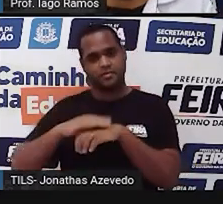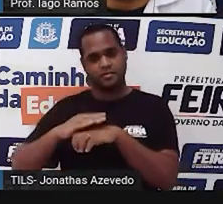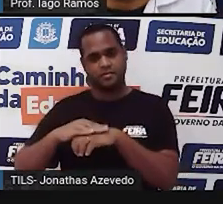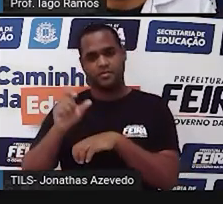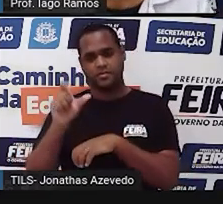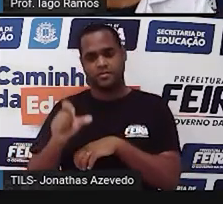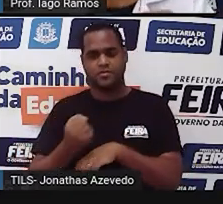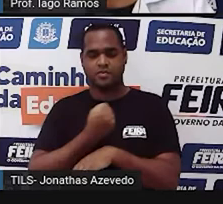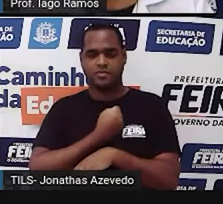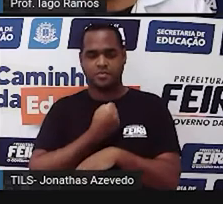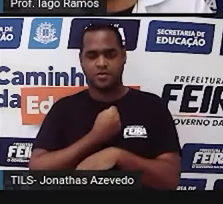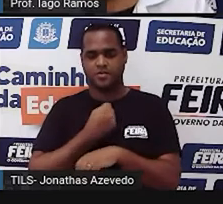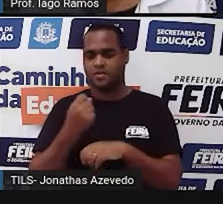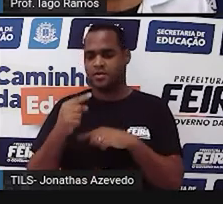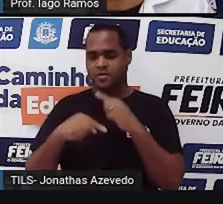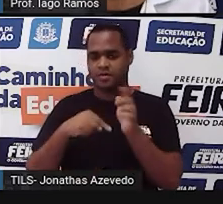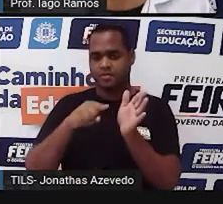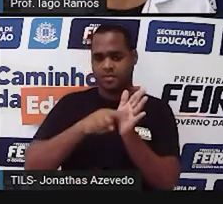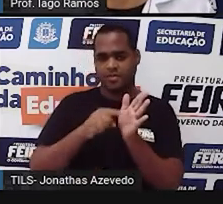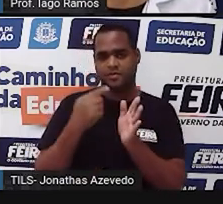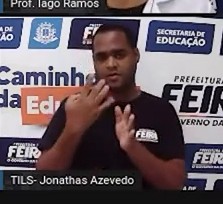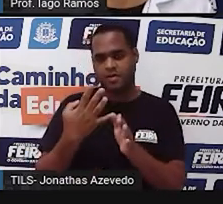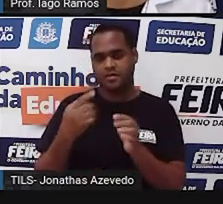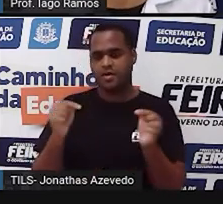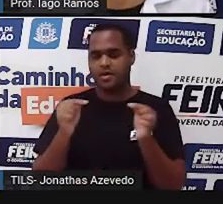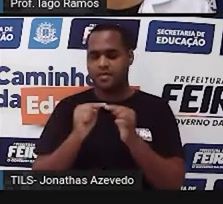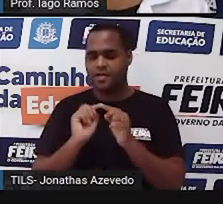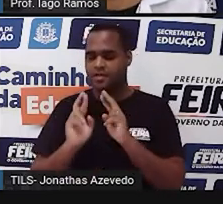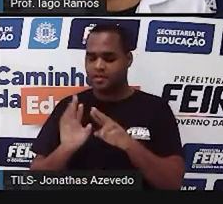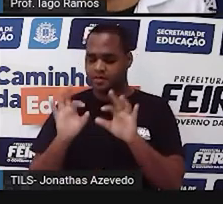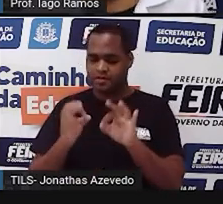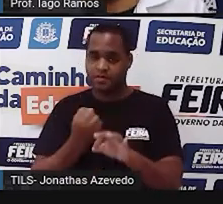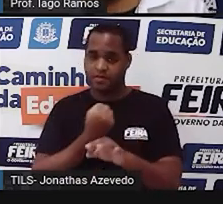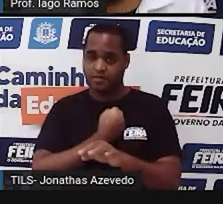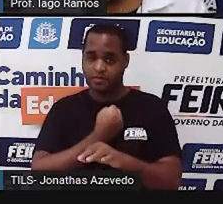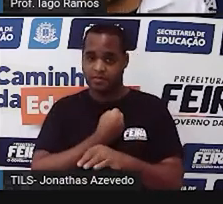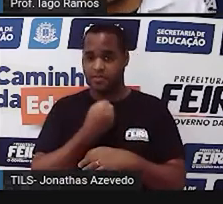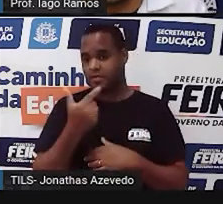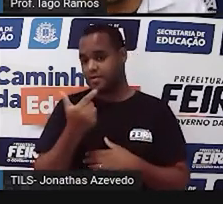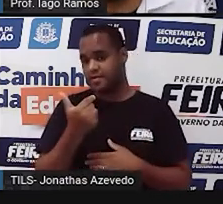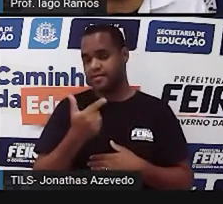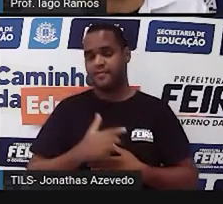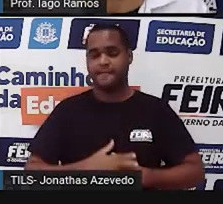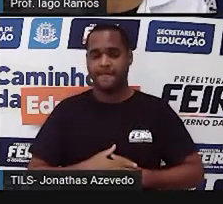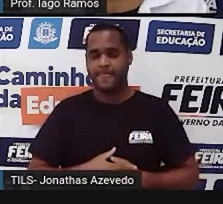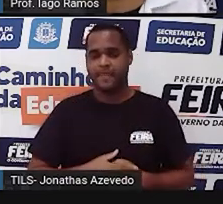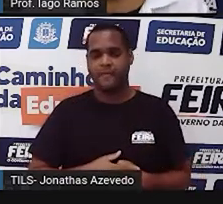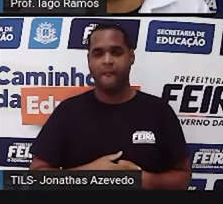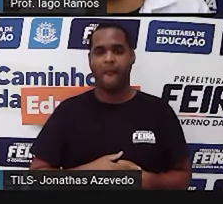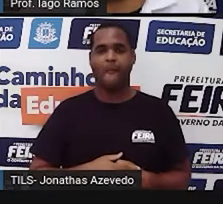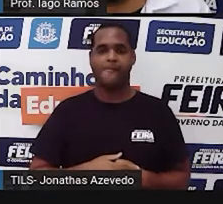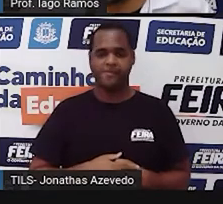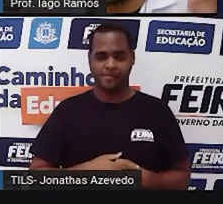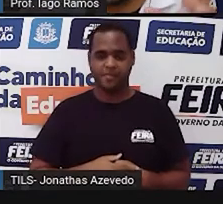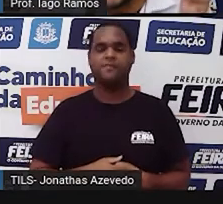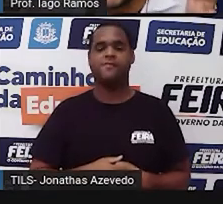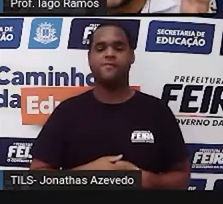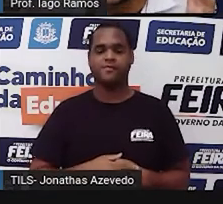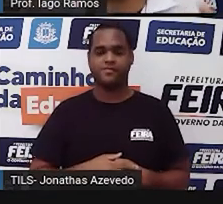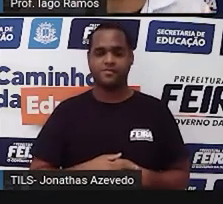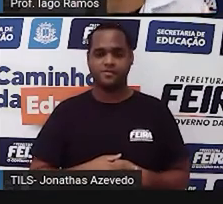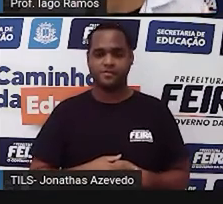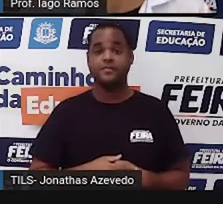depois subir e subtrair 4 e isso ser igual a 12, né? Essa daí já ficou um pouquinho